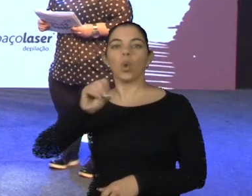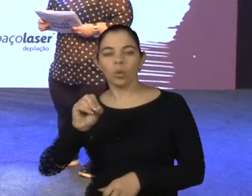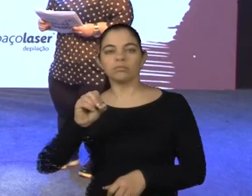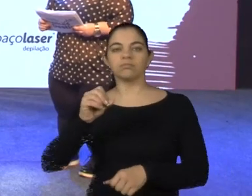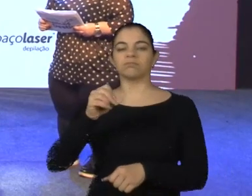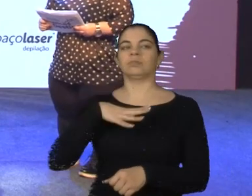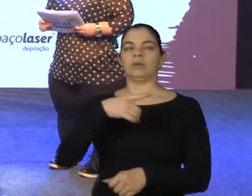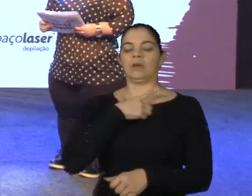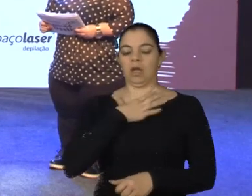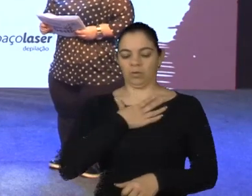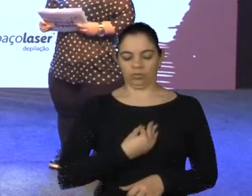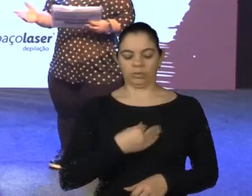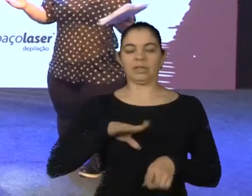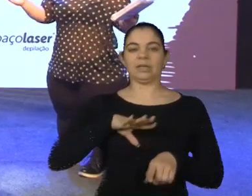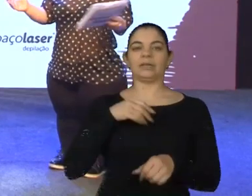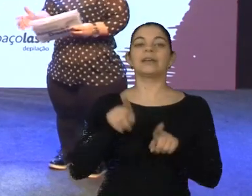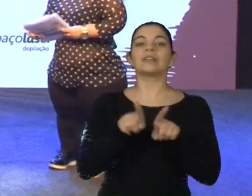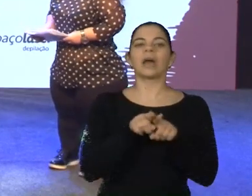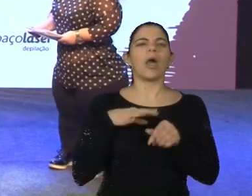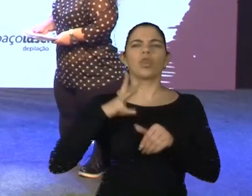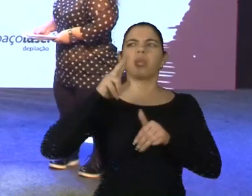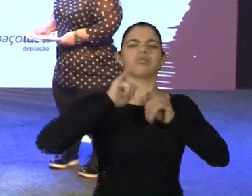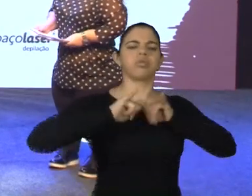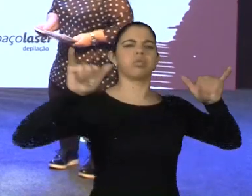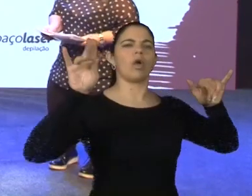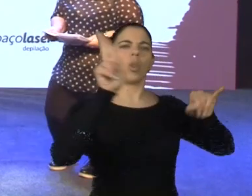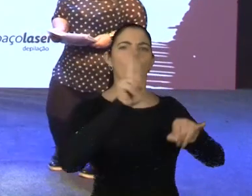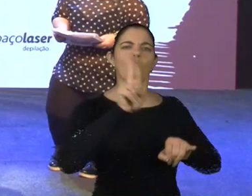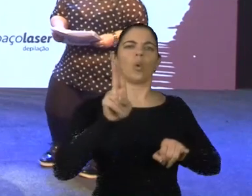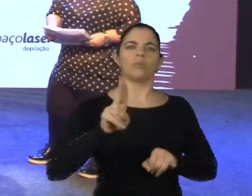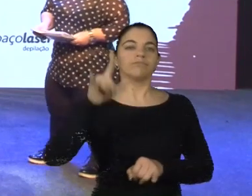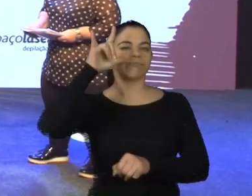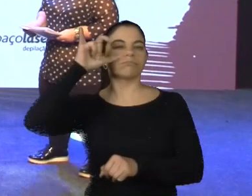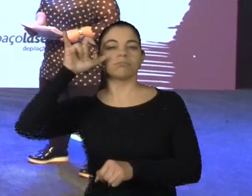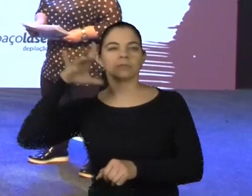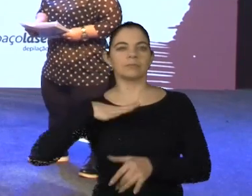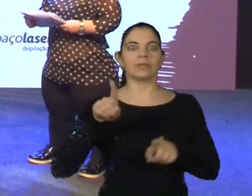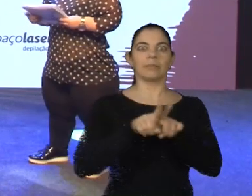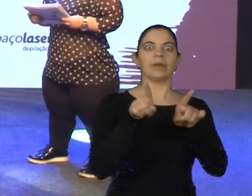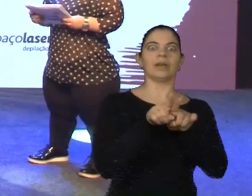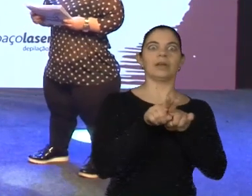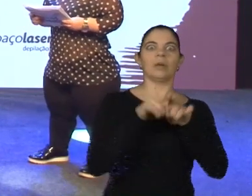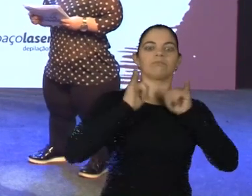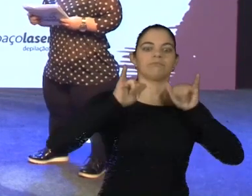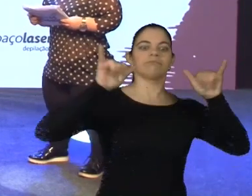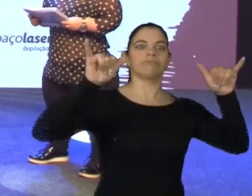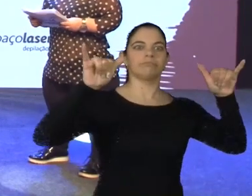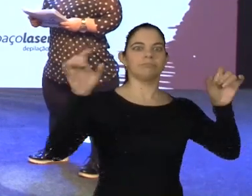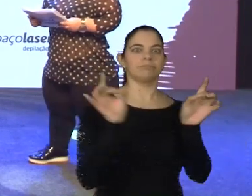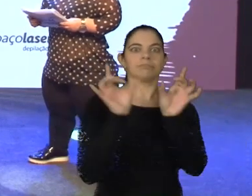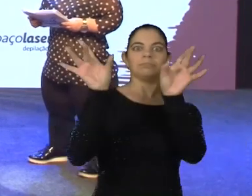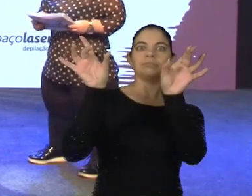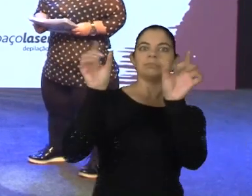sim, com C, Tavares, tá bom? Feita a propaganda. Eu tenho mais uma propaganda para você, mas essa é uma propaganda incrível, porque a gente vai falar agora de uma